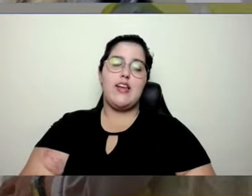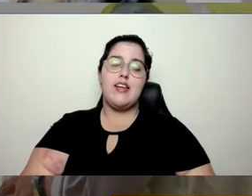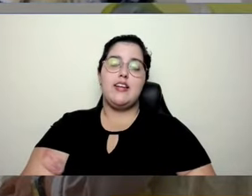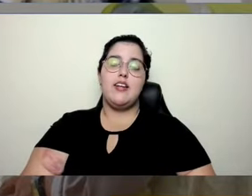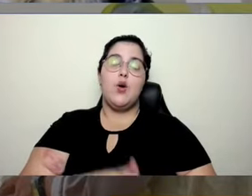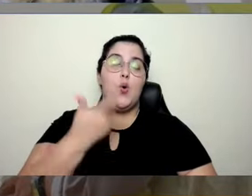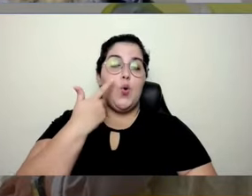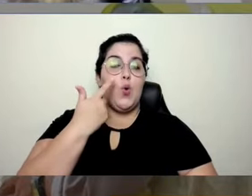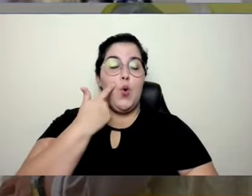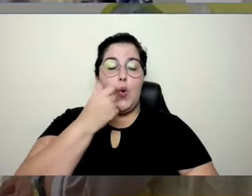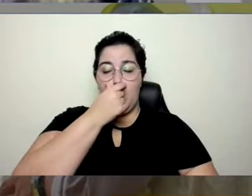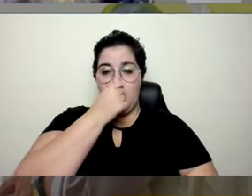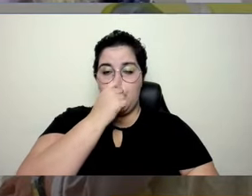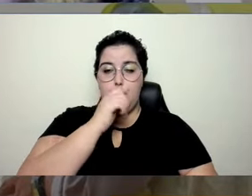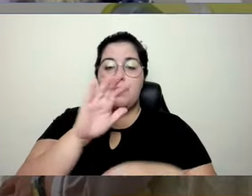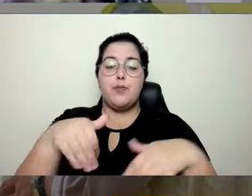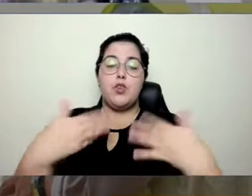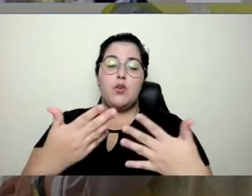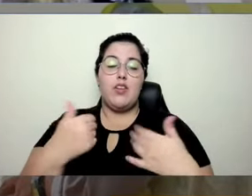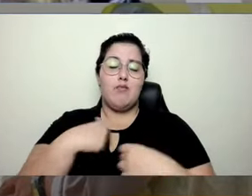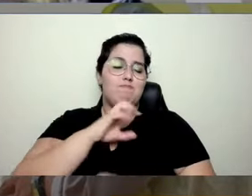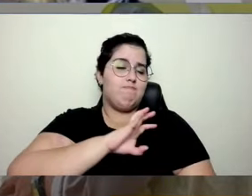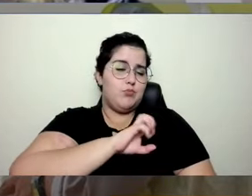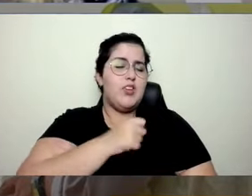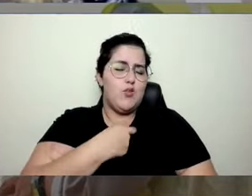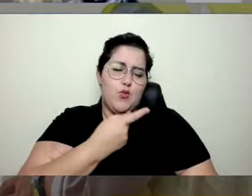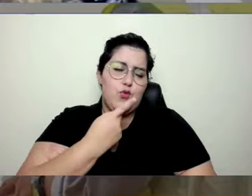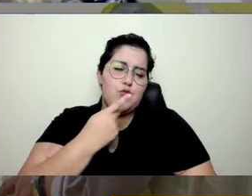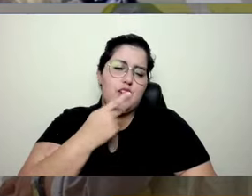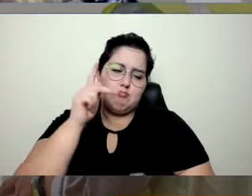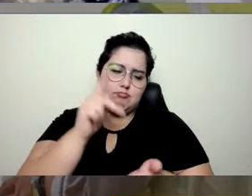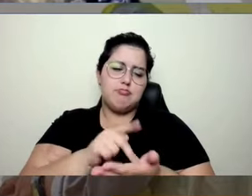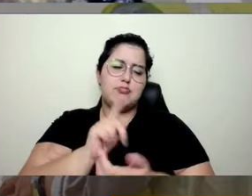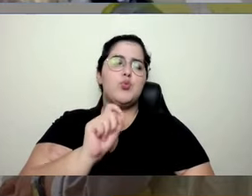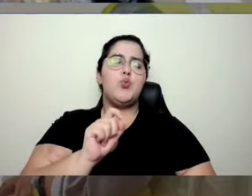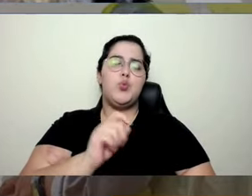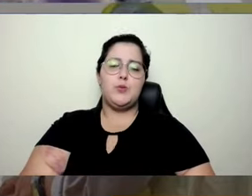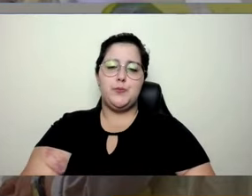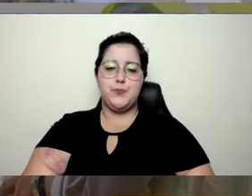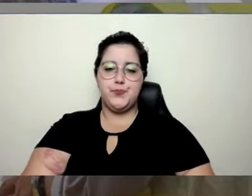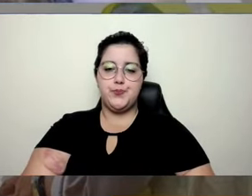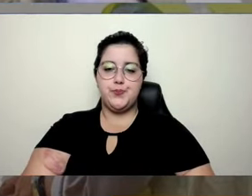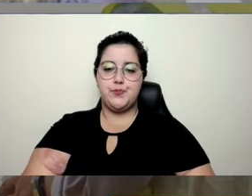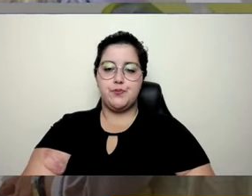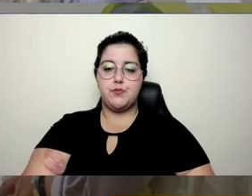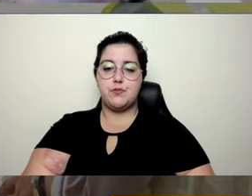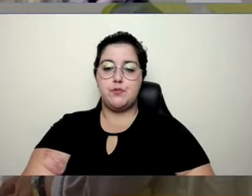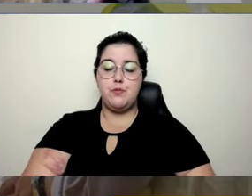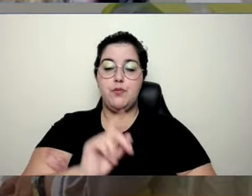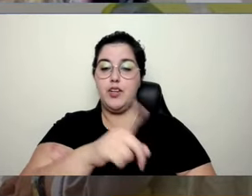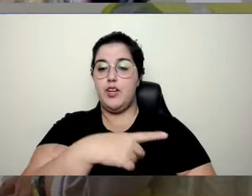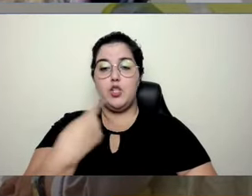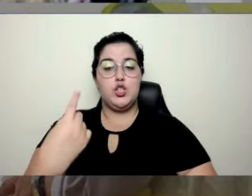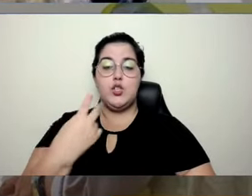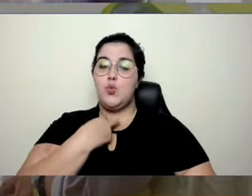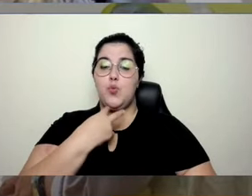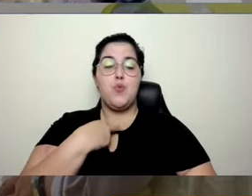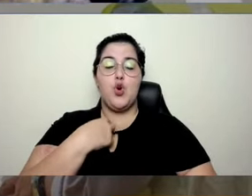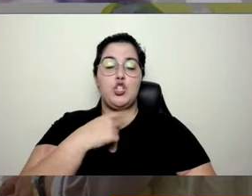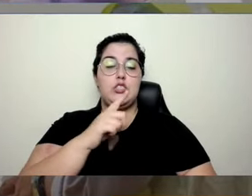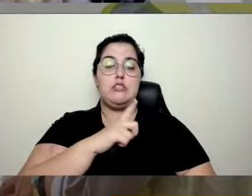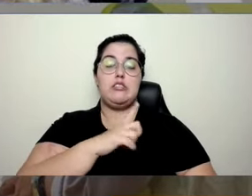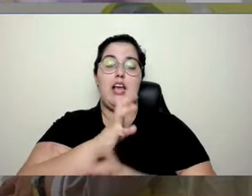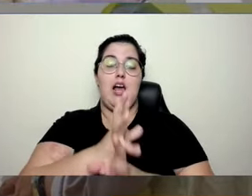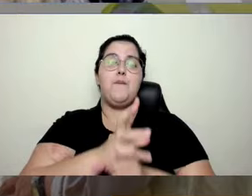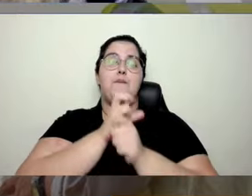olha, com todo o amor que eu vou falar, é o que eu vou falar agora, mas, a gente não pode ter apego a